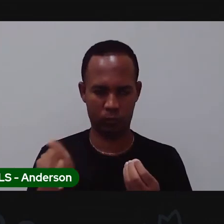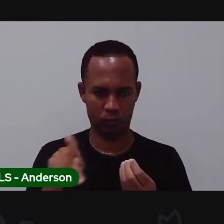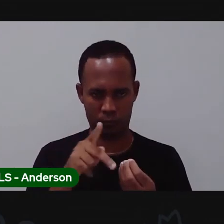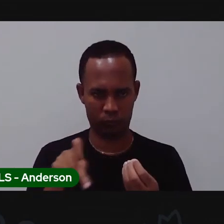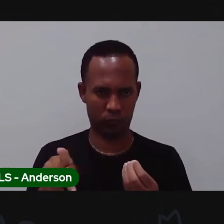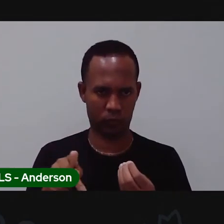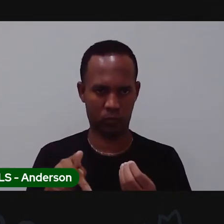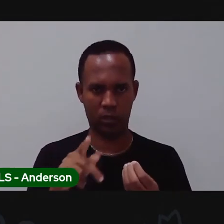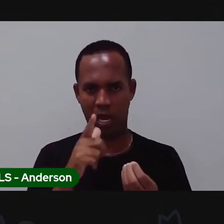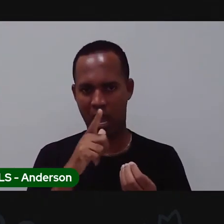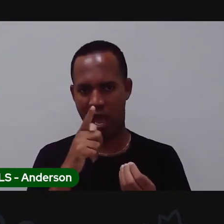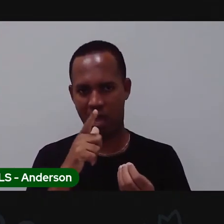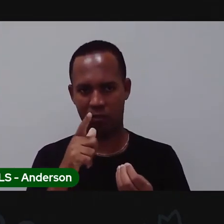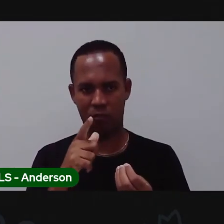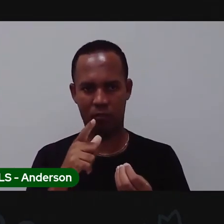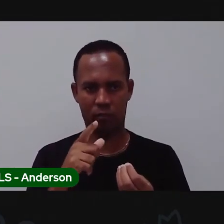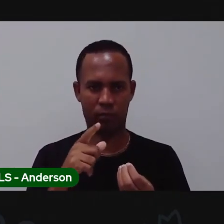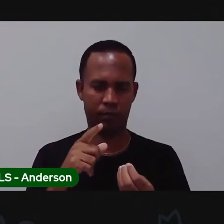torneira dos estúdios para a gente